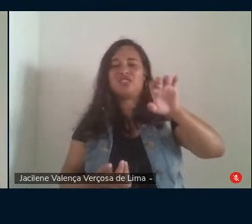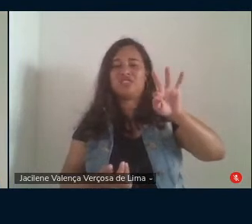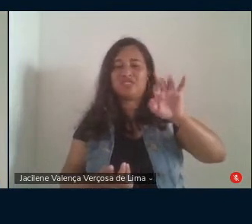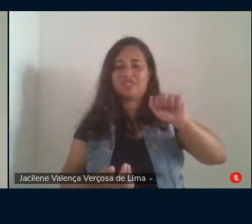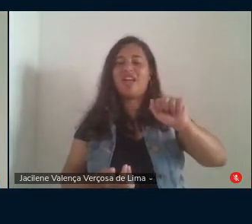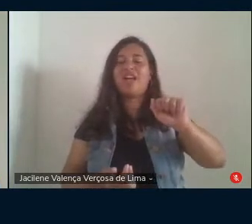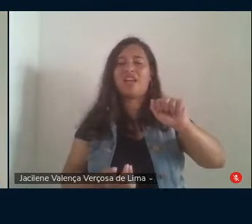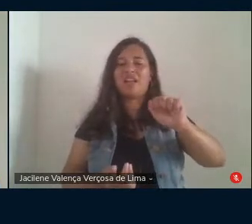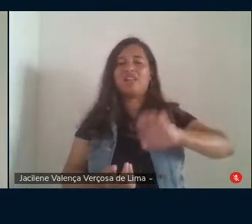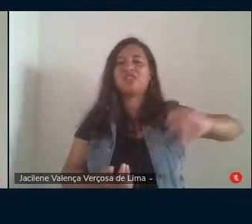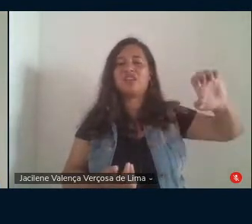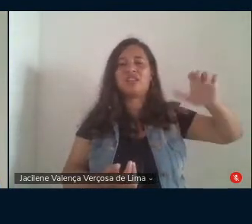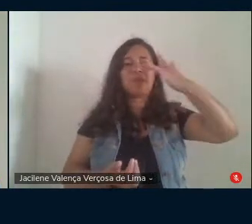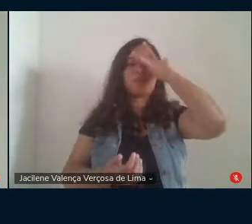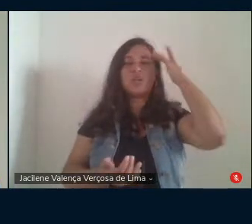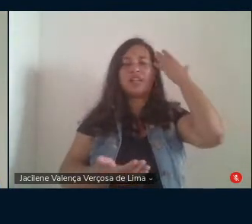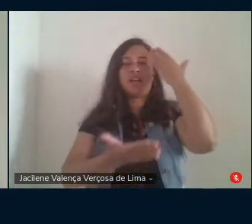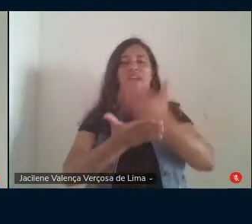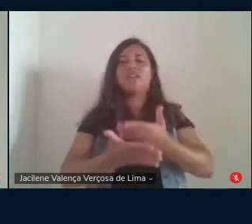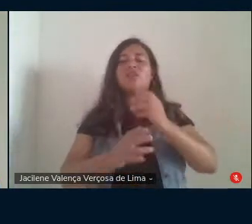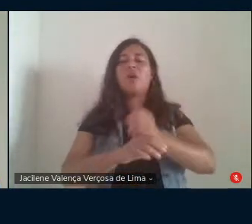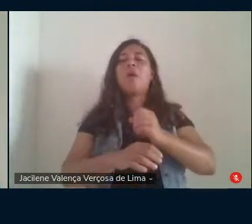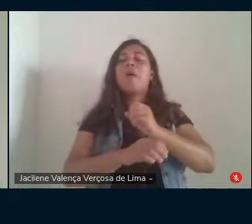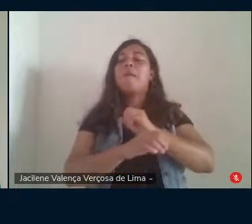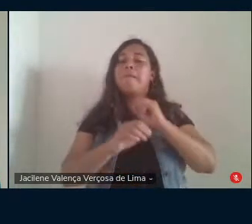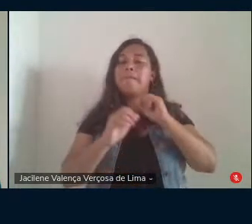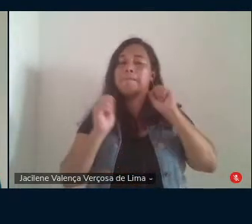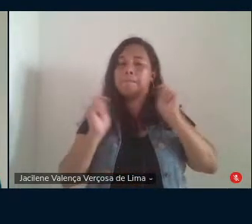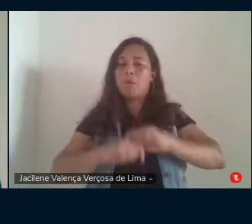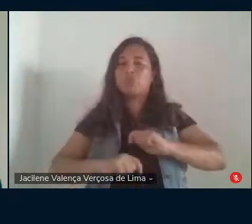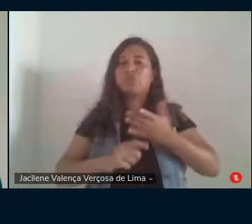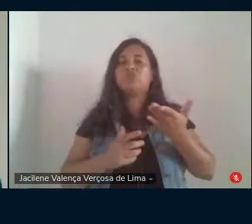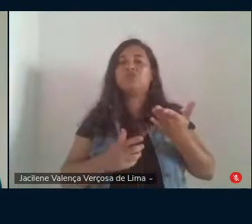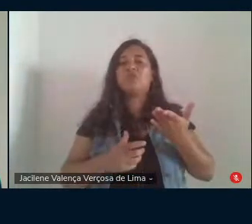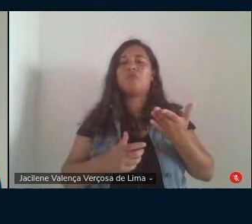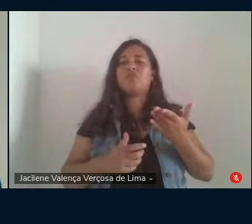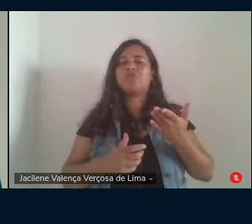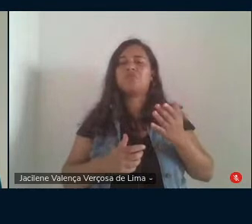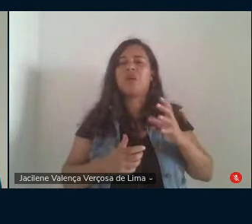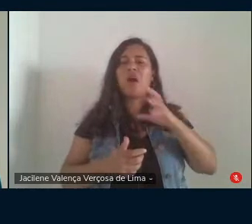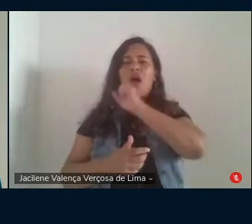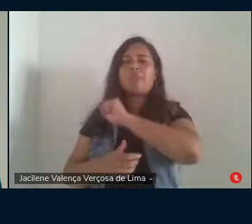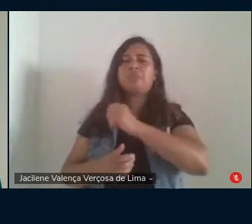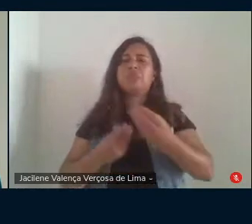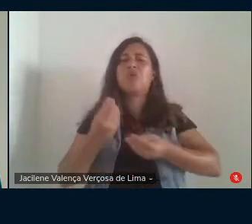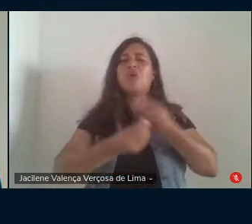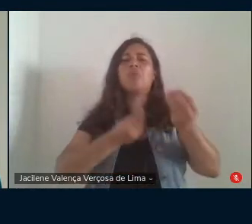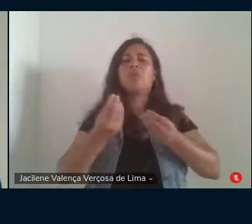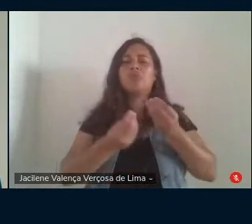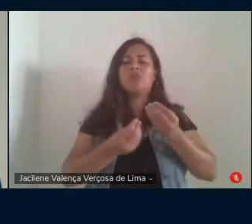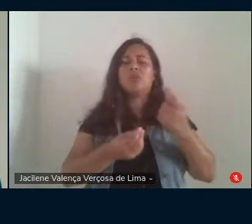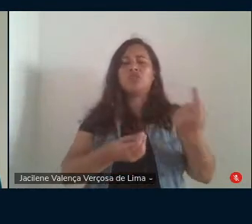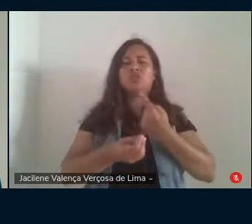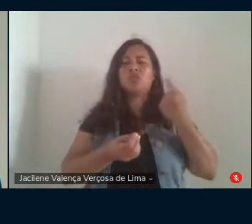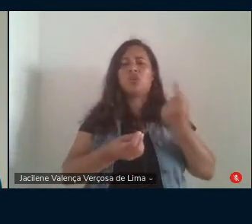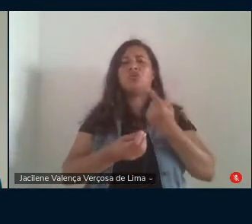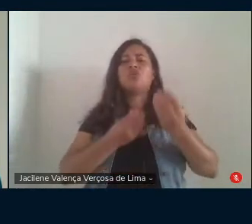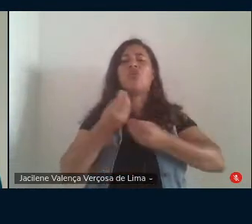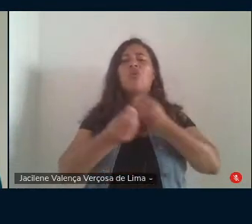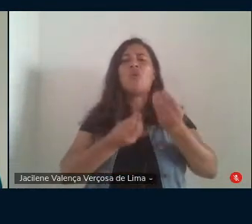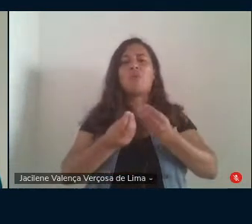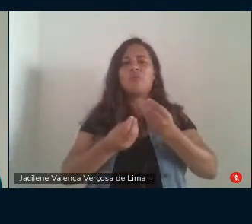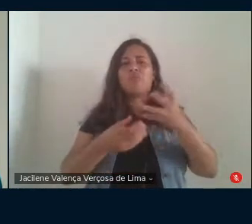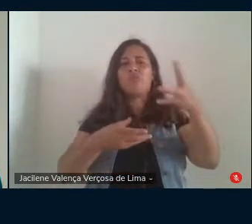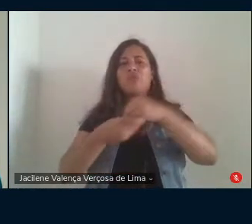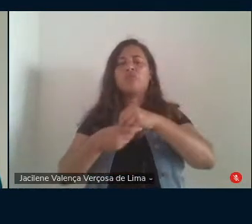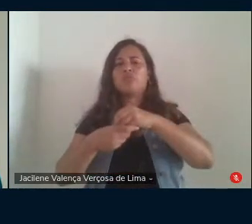acreditam que seria possível de repente não mais de repente uma inflexão abrupta e isolada no modo desoperante da política.